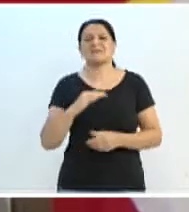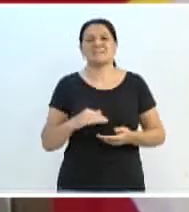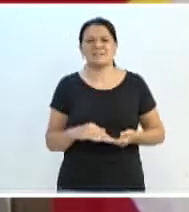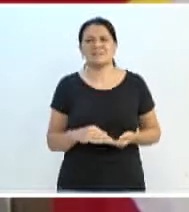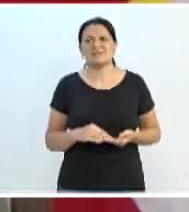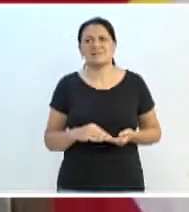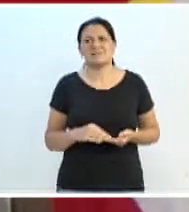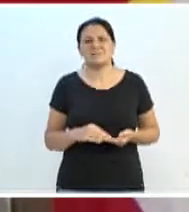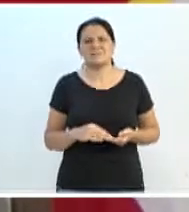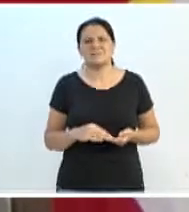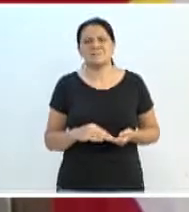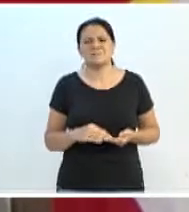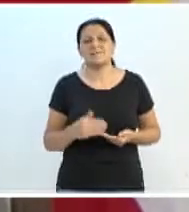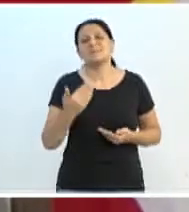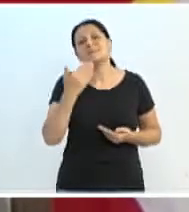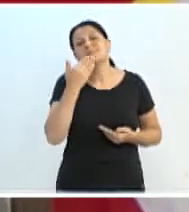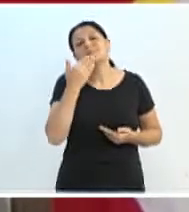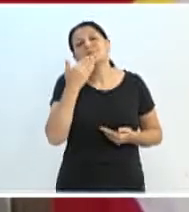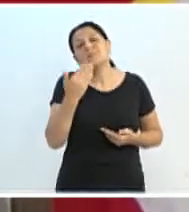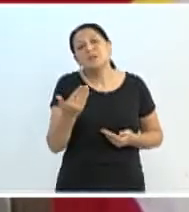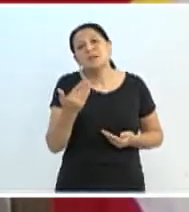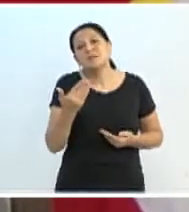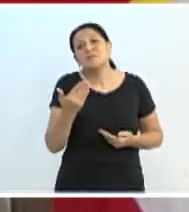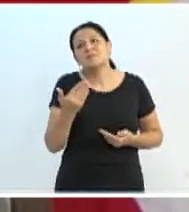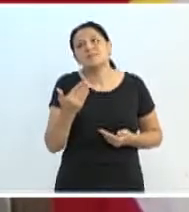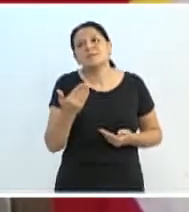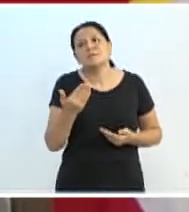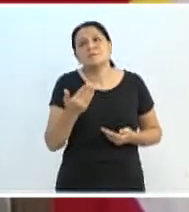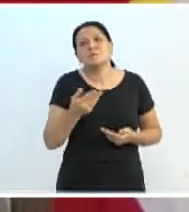termino, presidente, o meu discurso